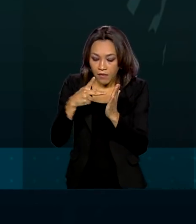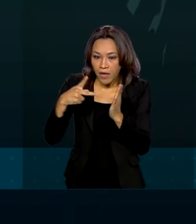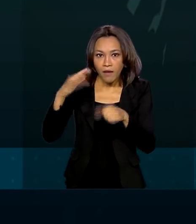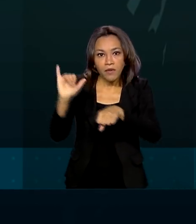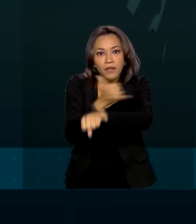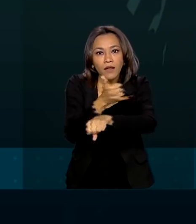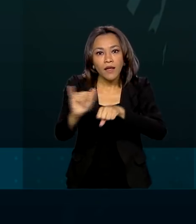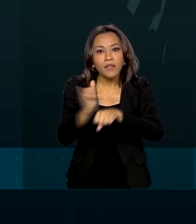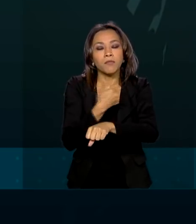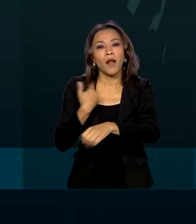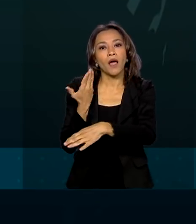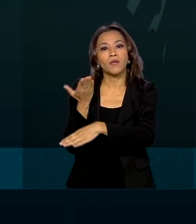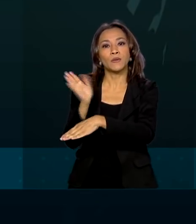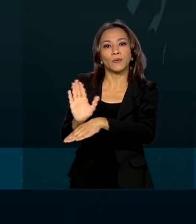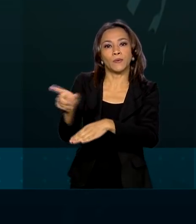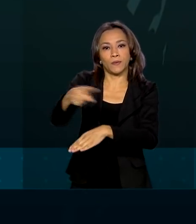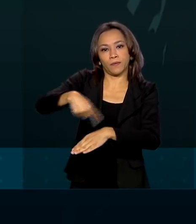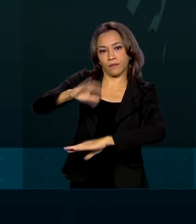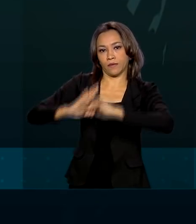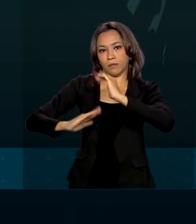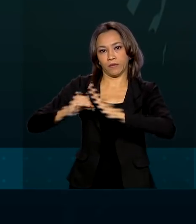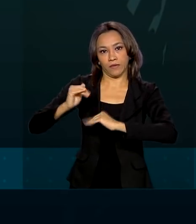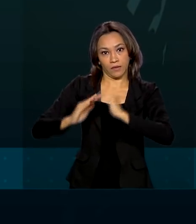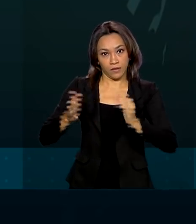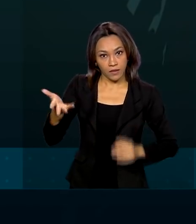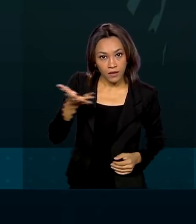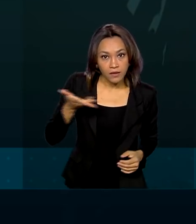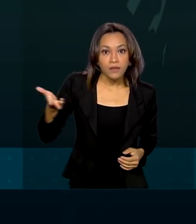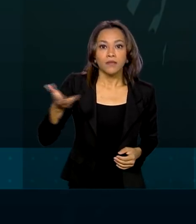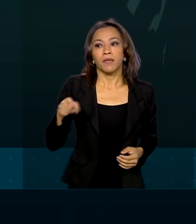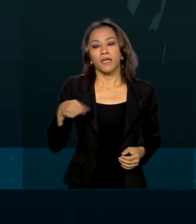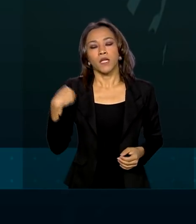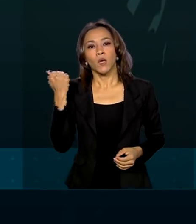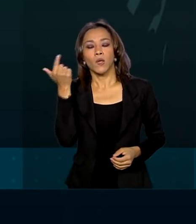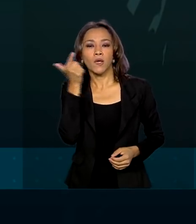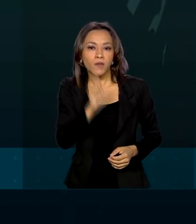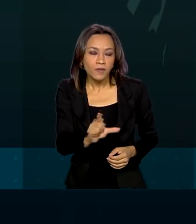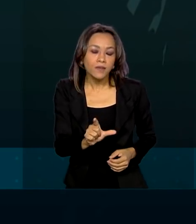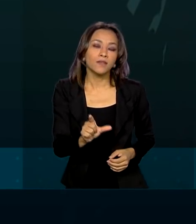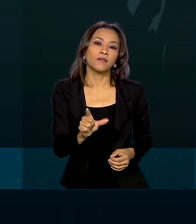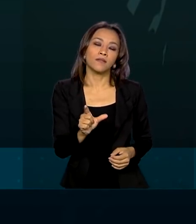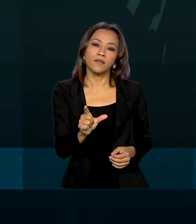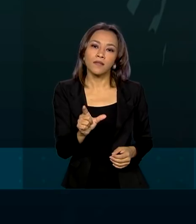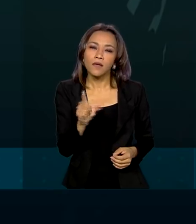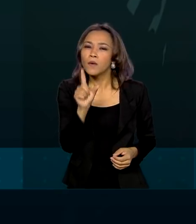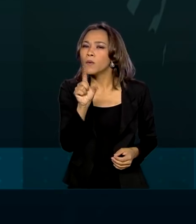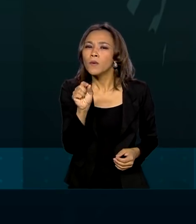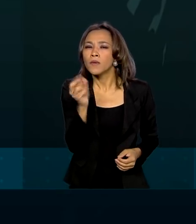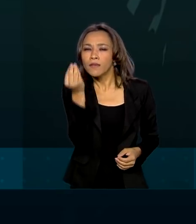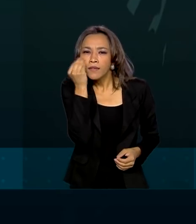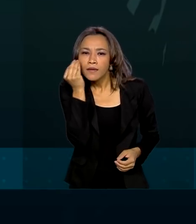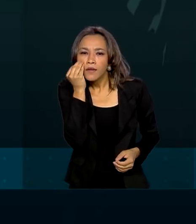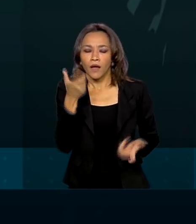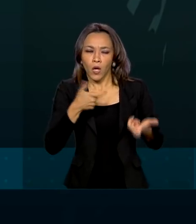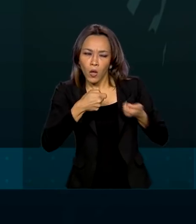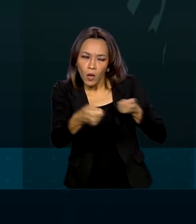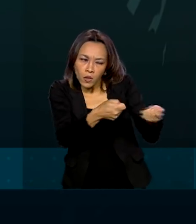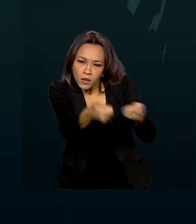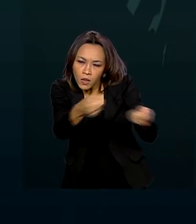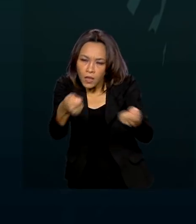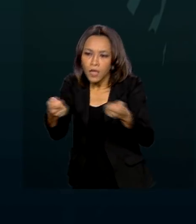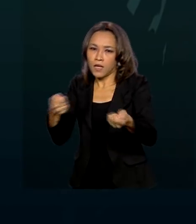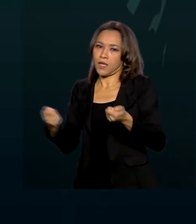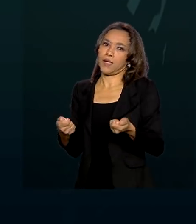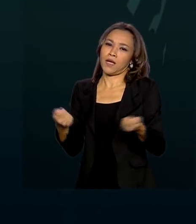embasamento, uma conduta uniforme para que a gente possa, então, tentar controlar de uma maneira mais